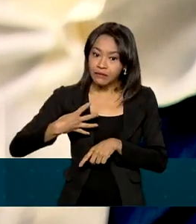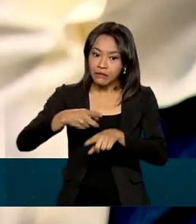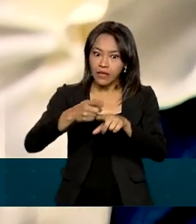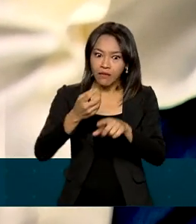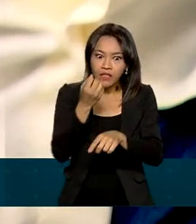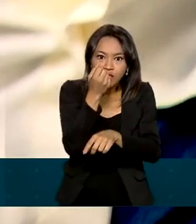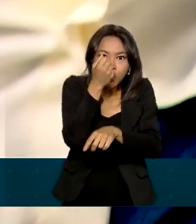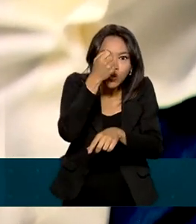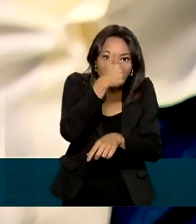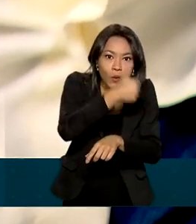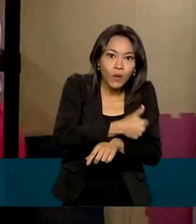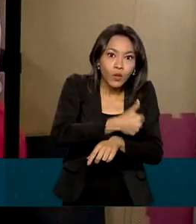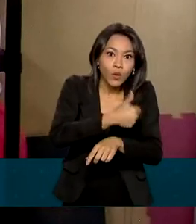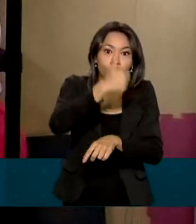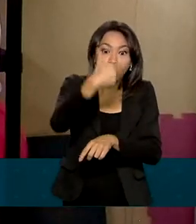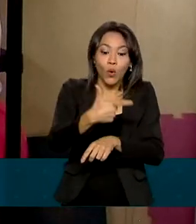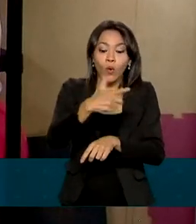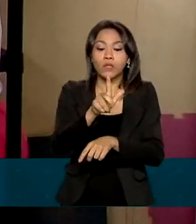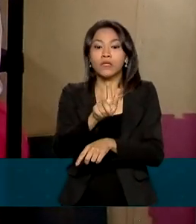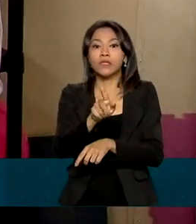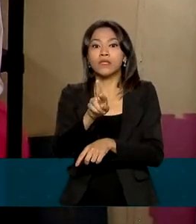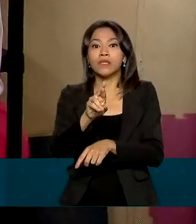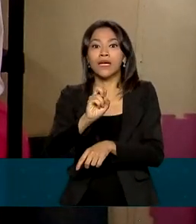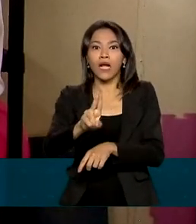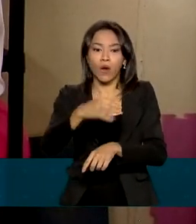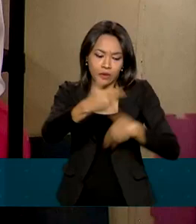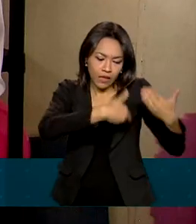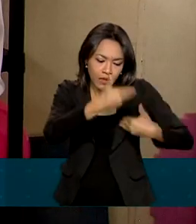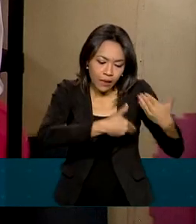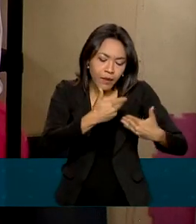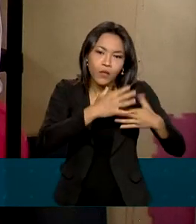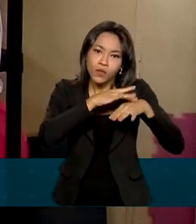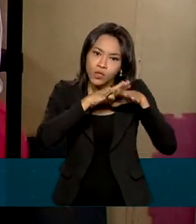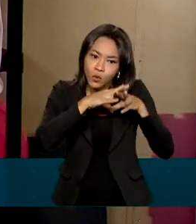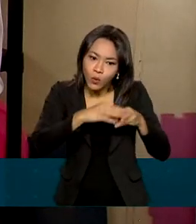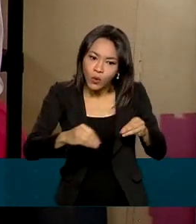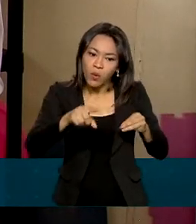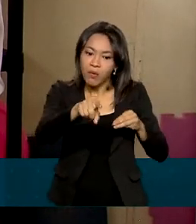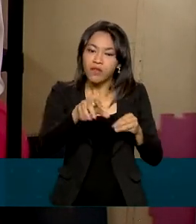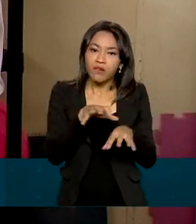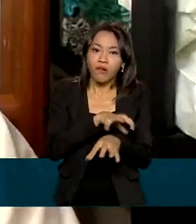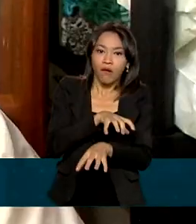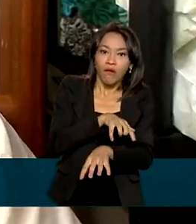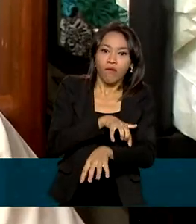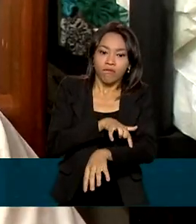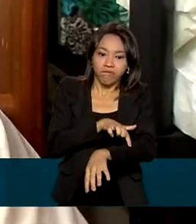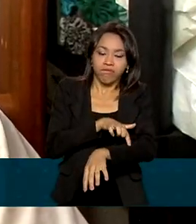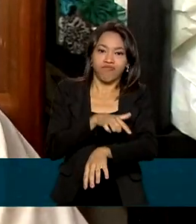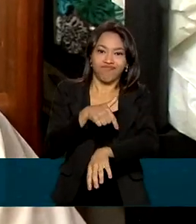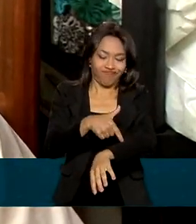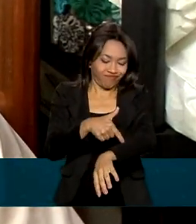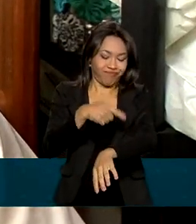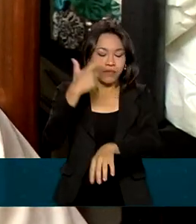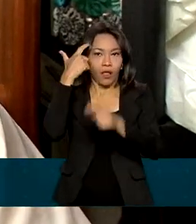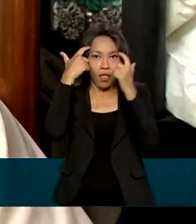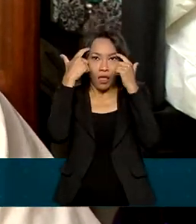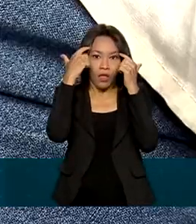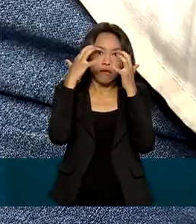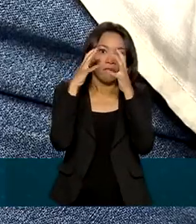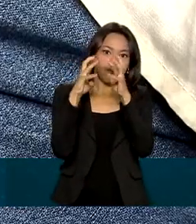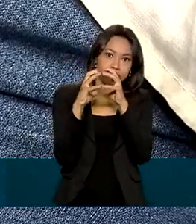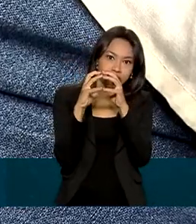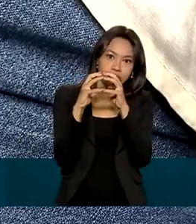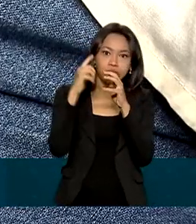no grau 2 da doença. Fez tratamento, se curou, mas ficou com sequelas, danos neurológicos